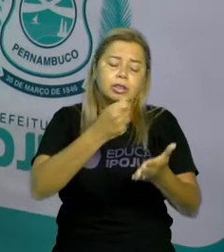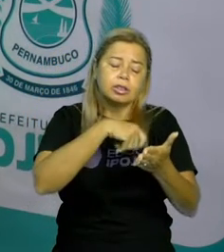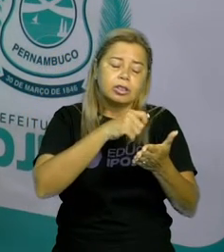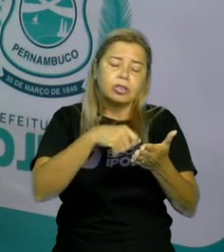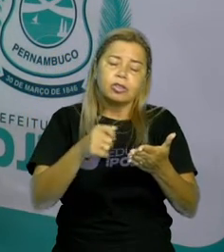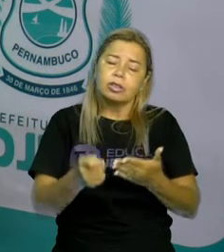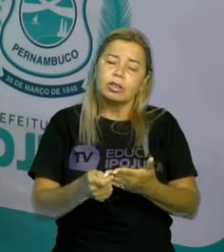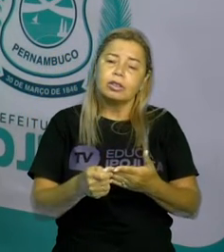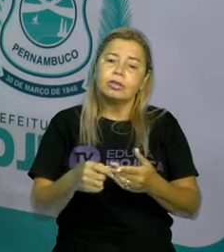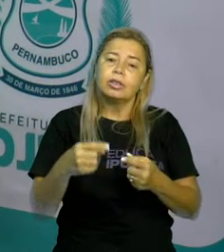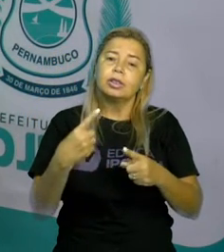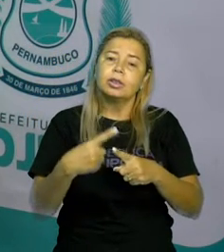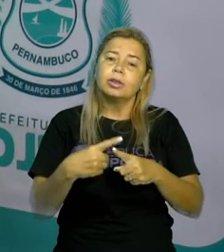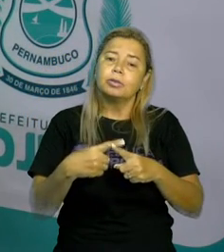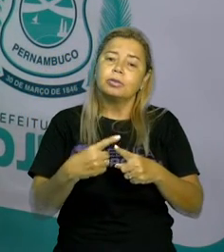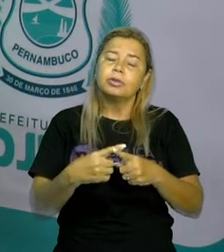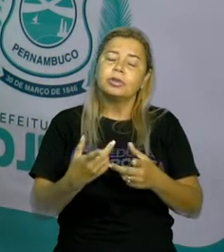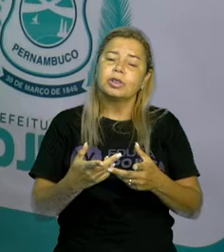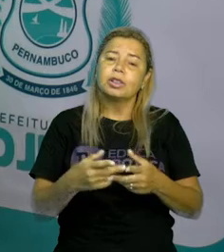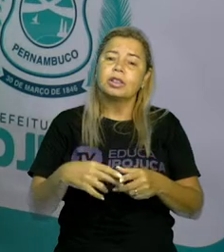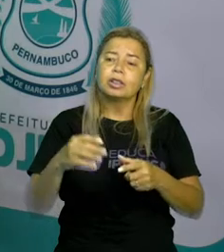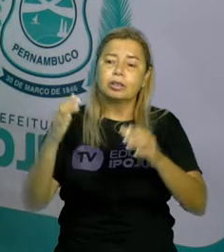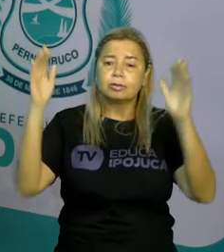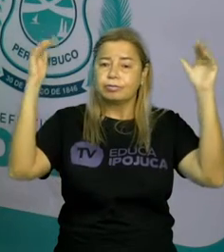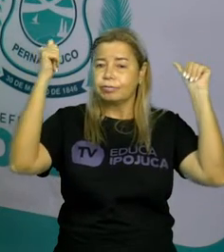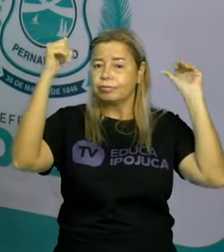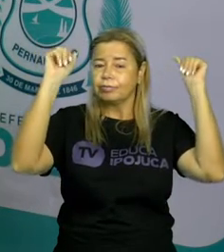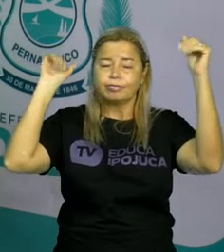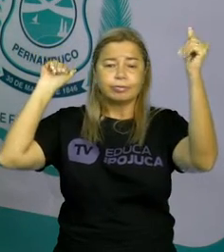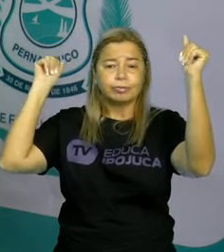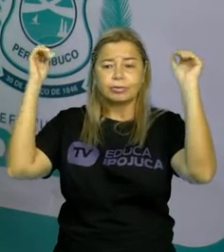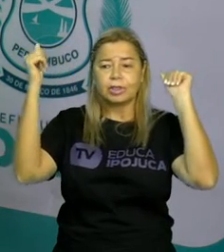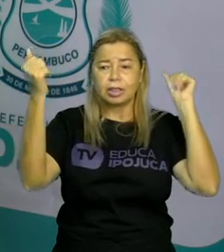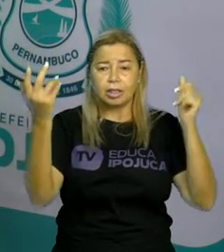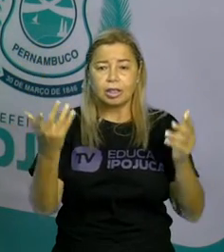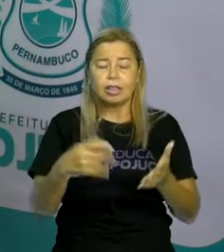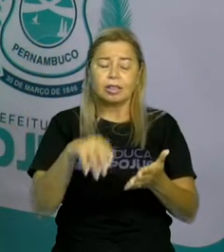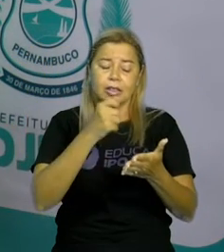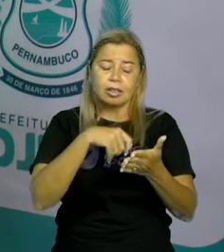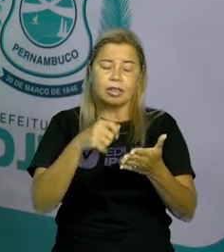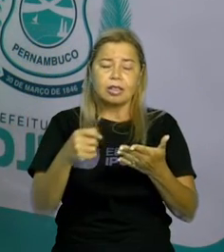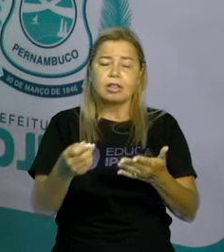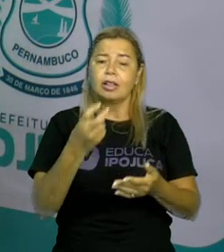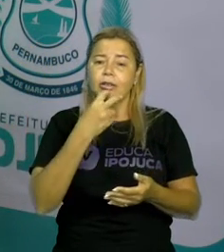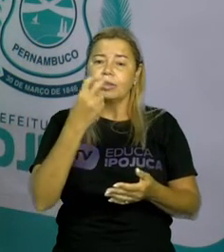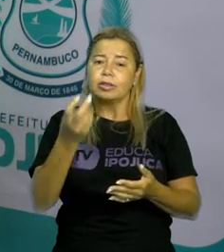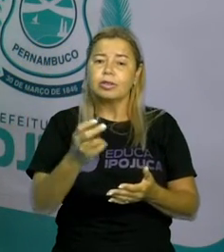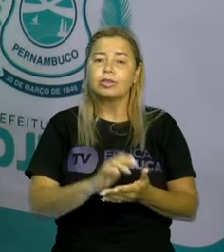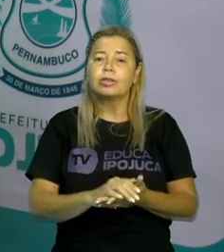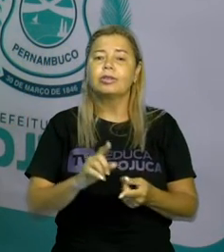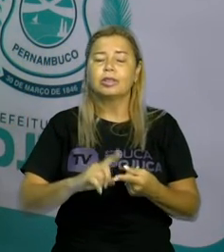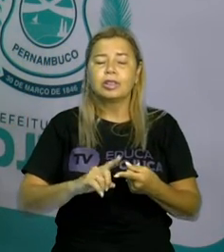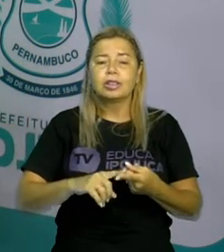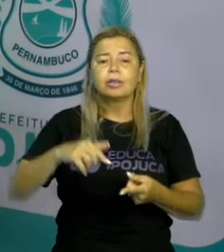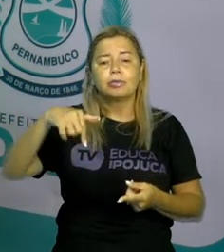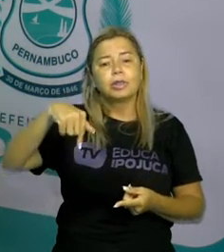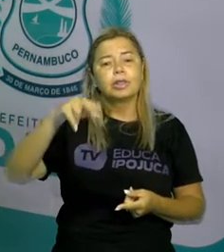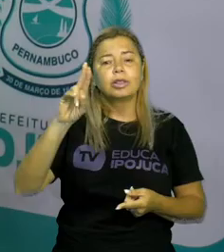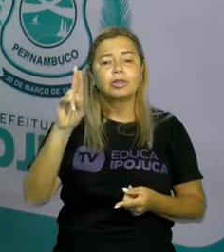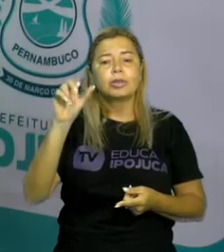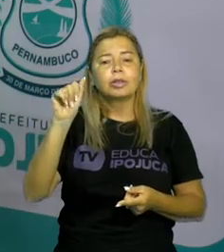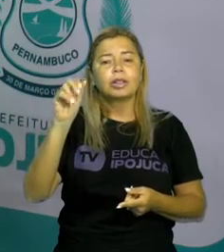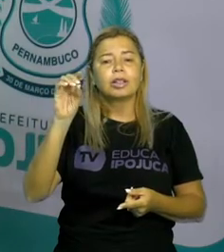som de LH. Por isso que quadrilha continuou com LH. E família, ele tem um LIA.